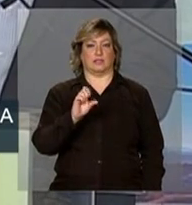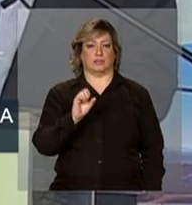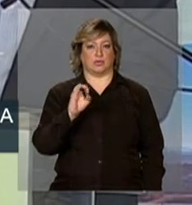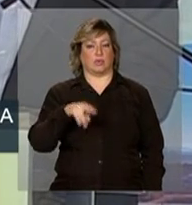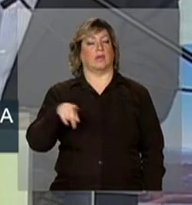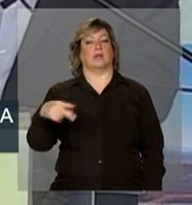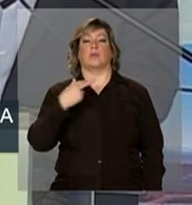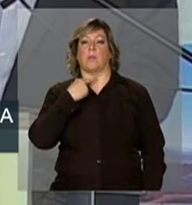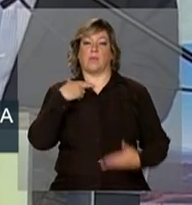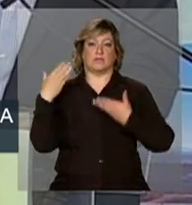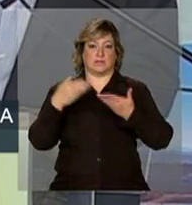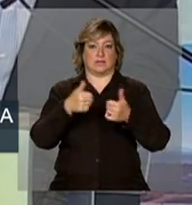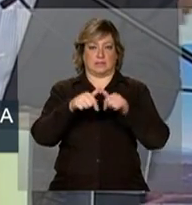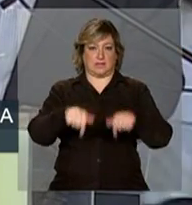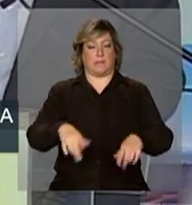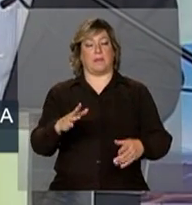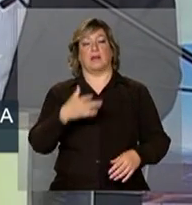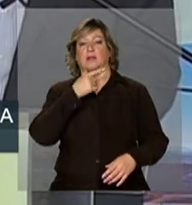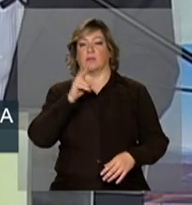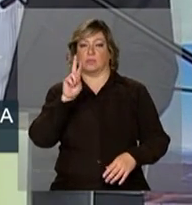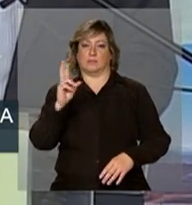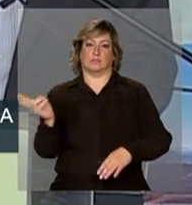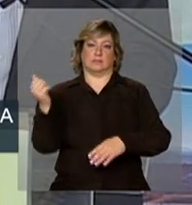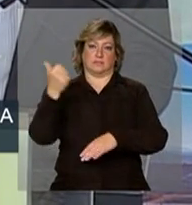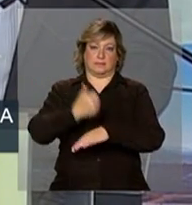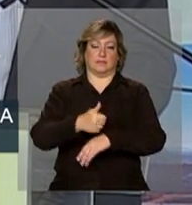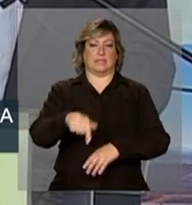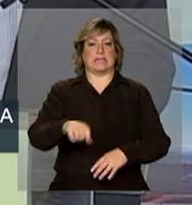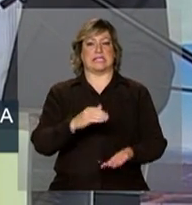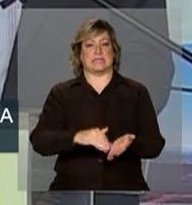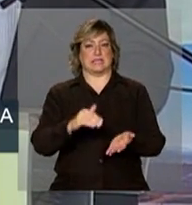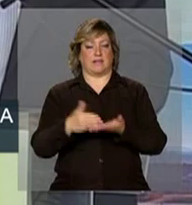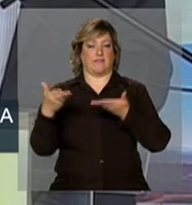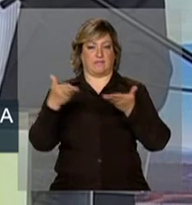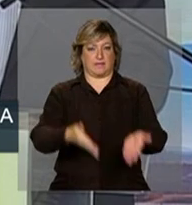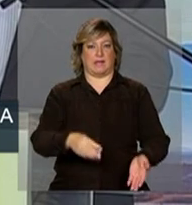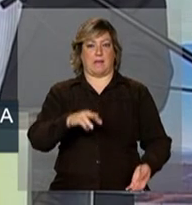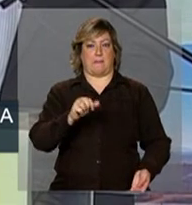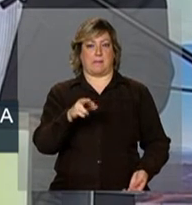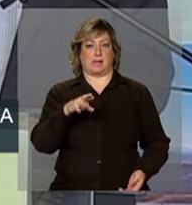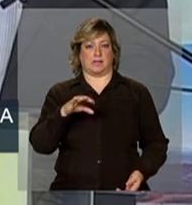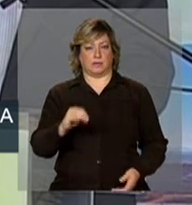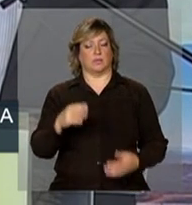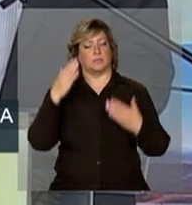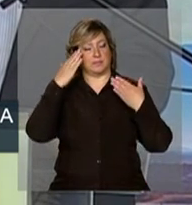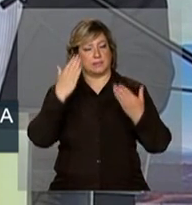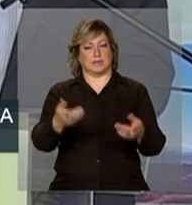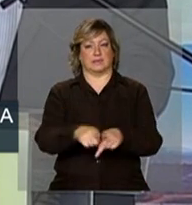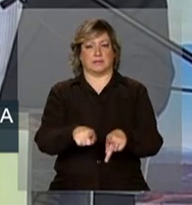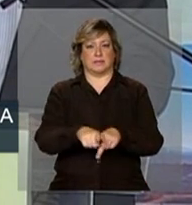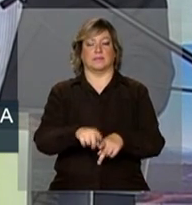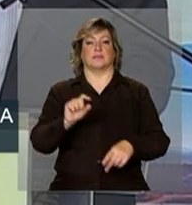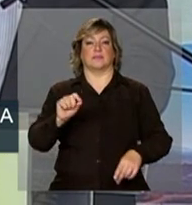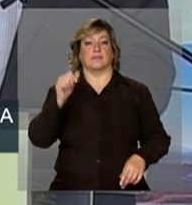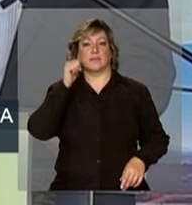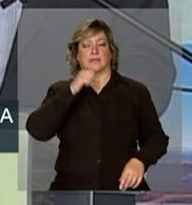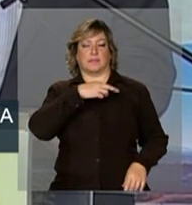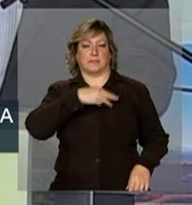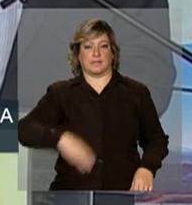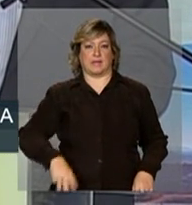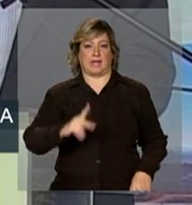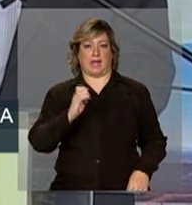pelo secretário Márcio Zimmelmann, que eu também agradeço. O ministro Helena Chagas, ao ministro da Pesca e